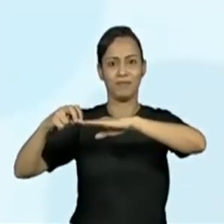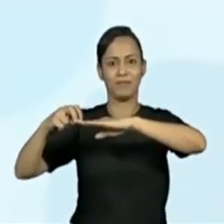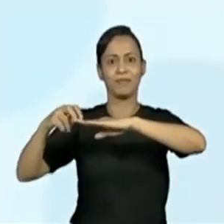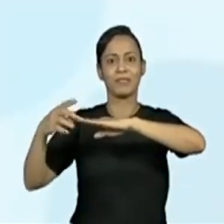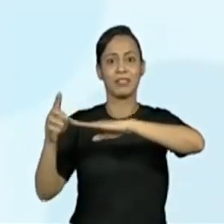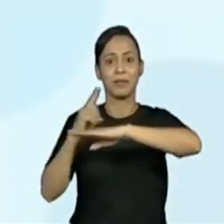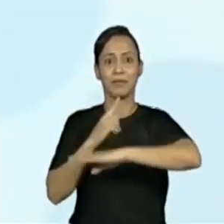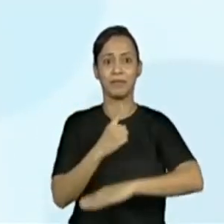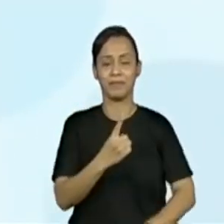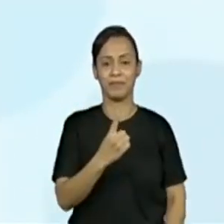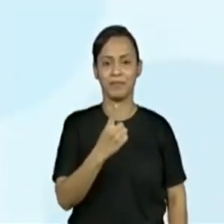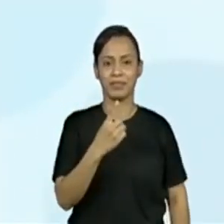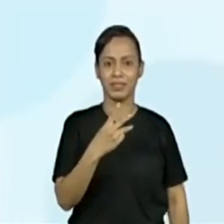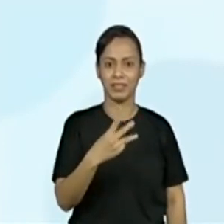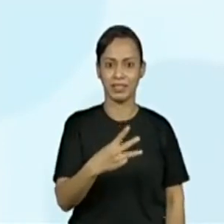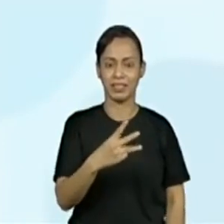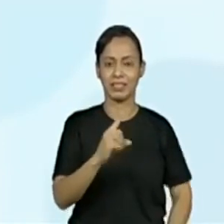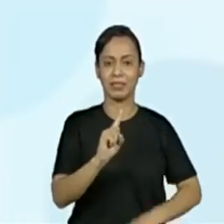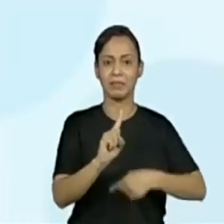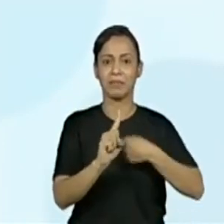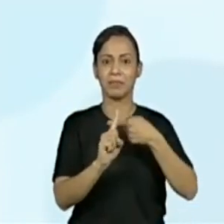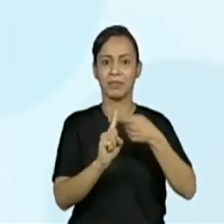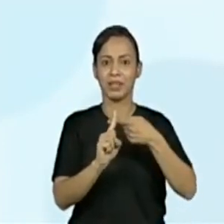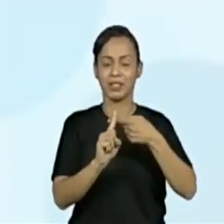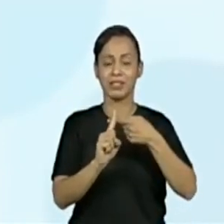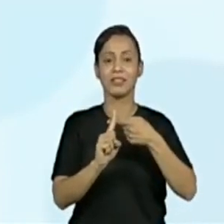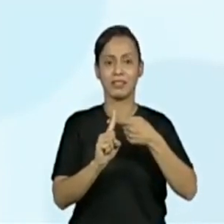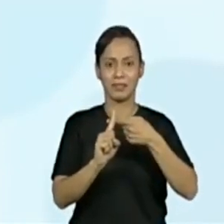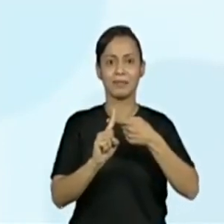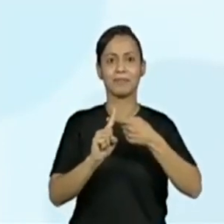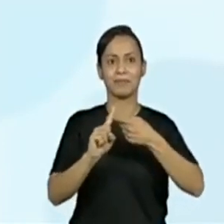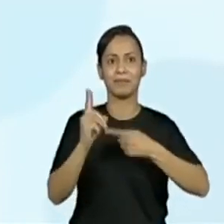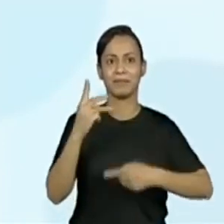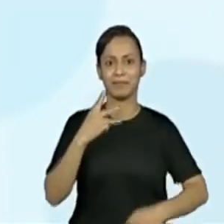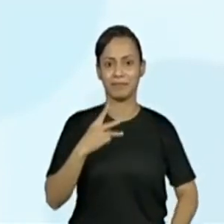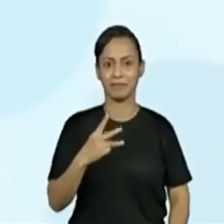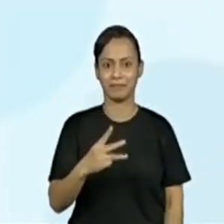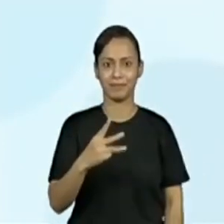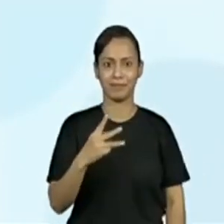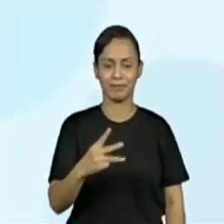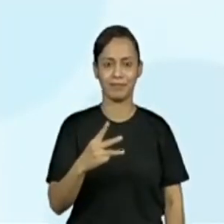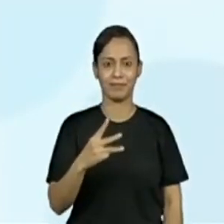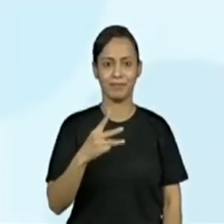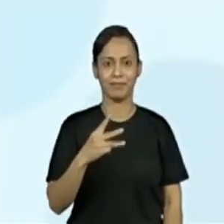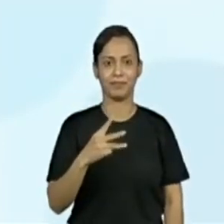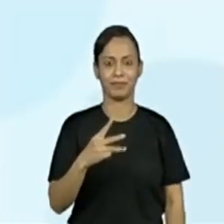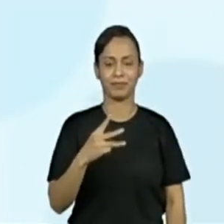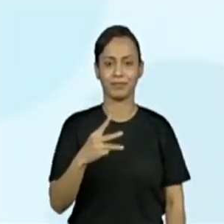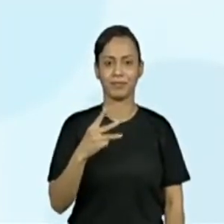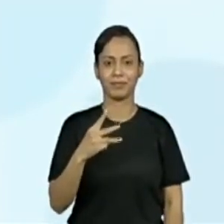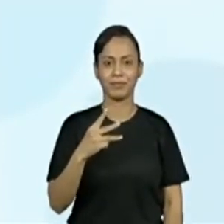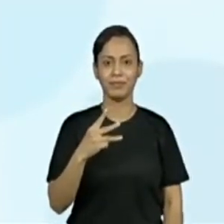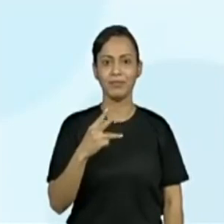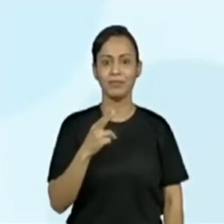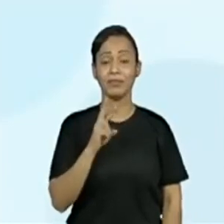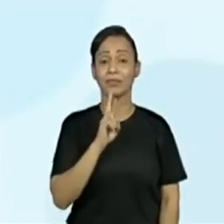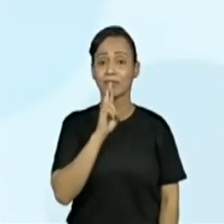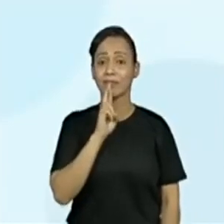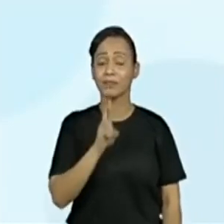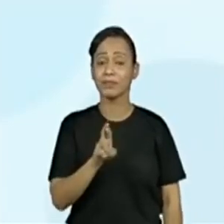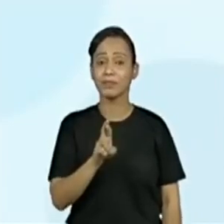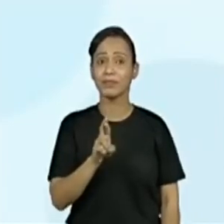Então, do 13, ah, foi do mesmo tamanho. Exatamente. Então, vamos adicionar aí mais 3. 13 mais 3 igual